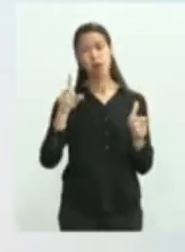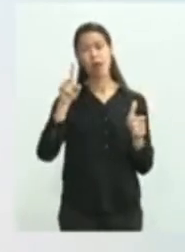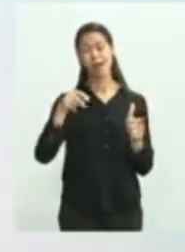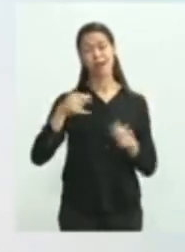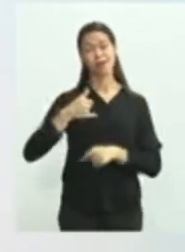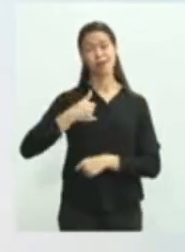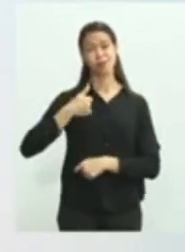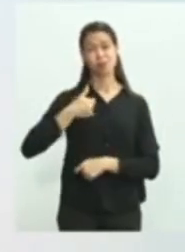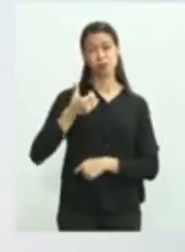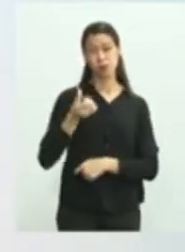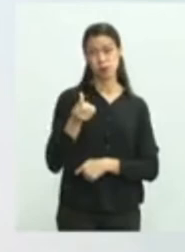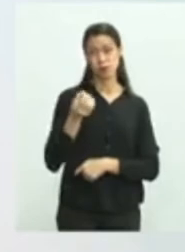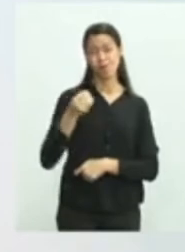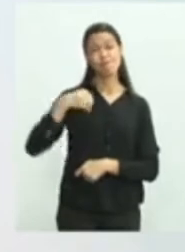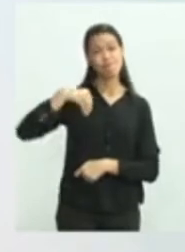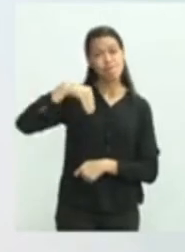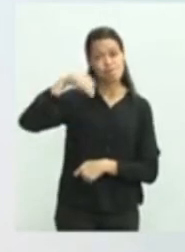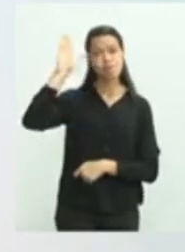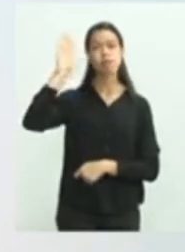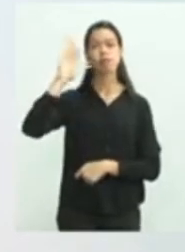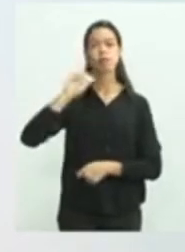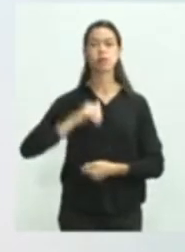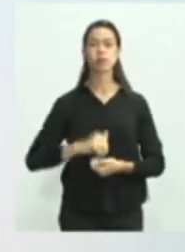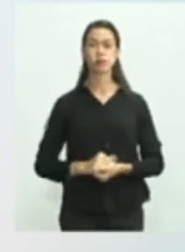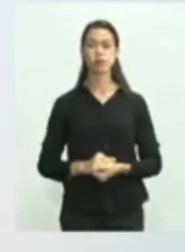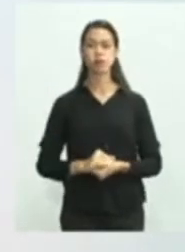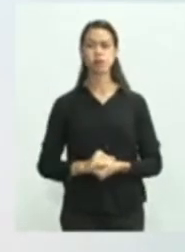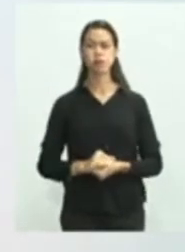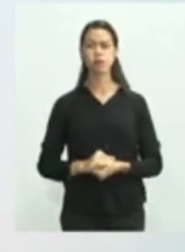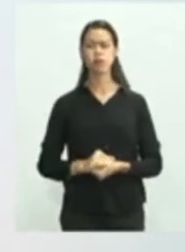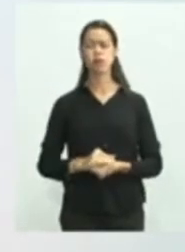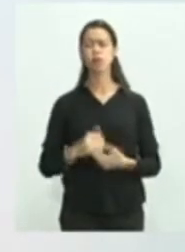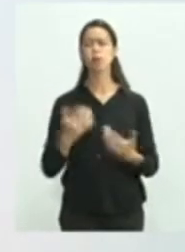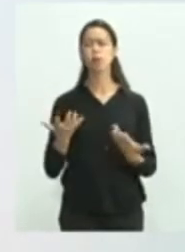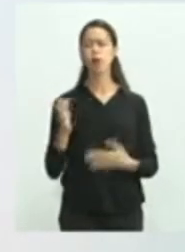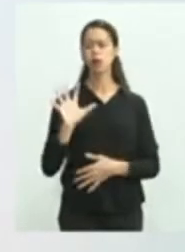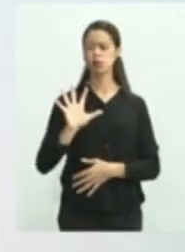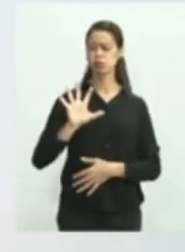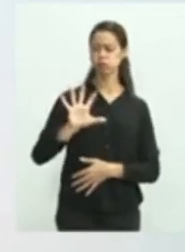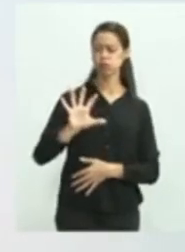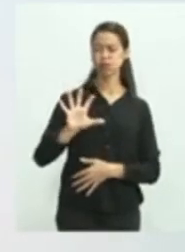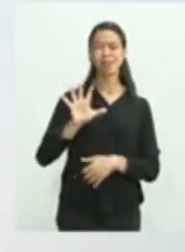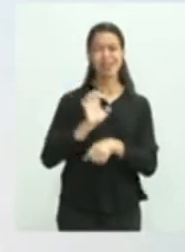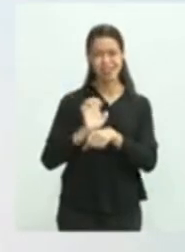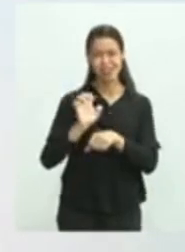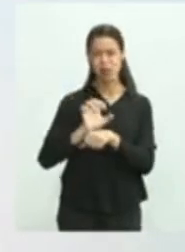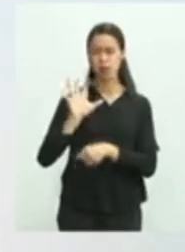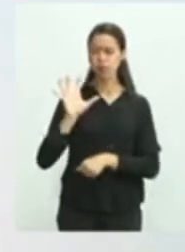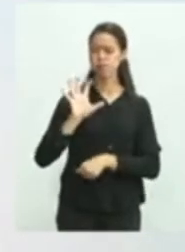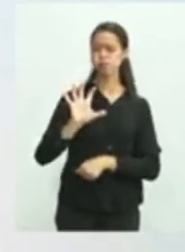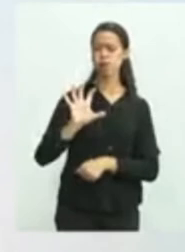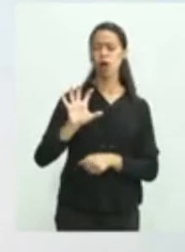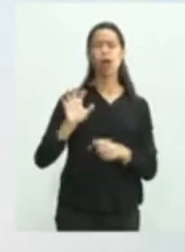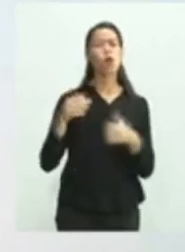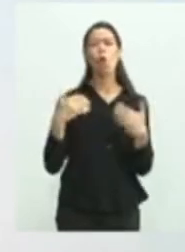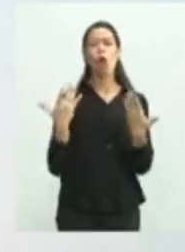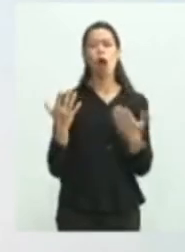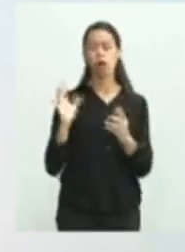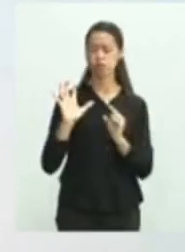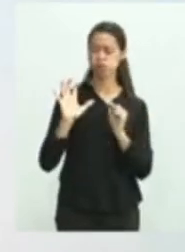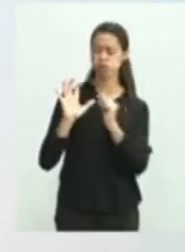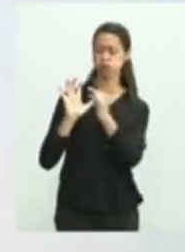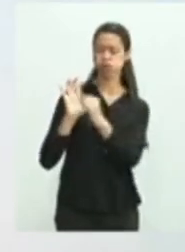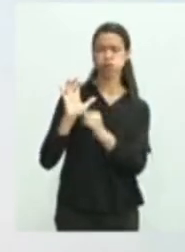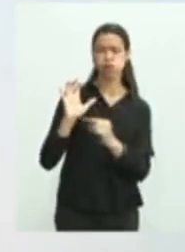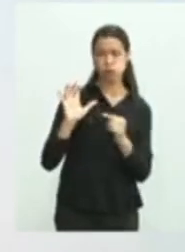acima de 60 anos. A distribuição geográfica dos casos confirmados, nós temos um caso em Rio Verde de Mato